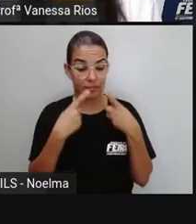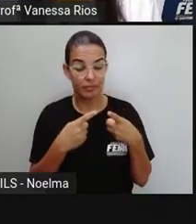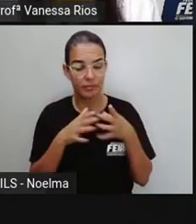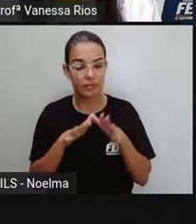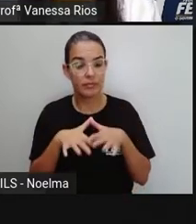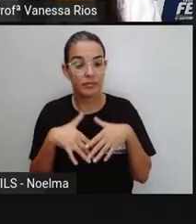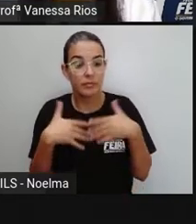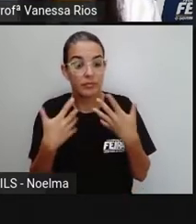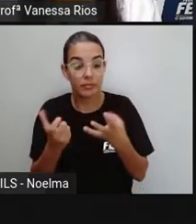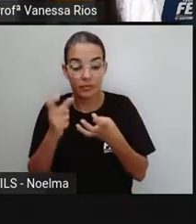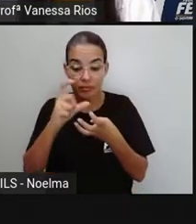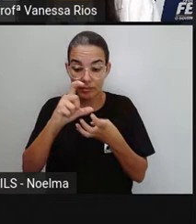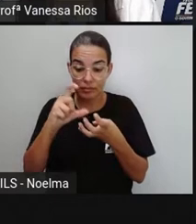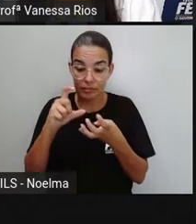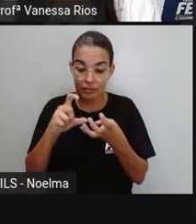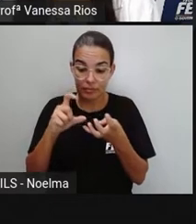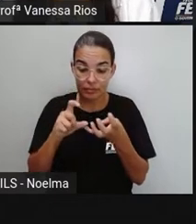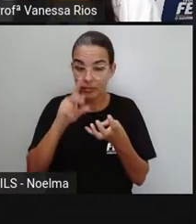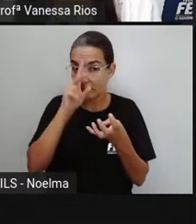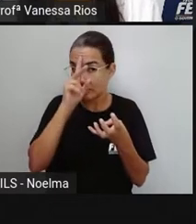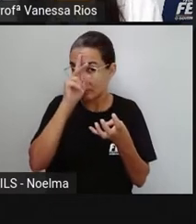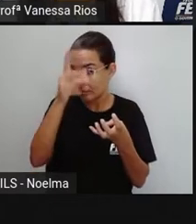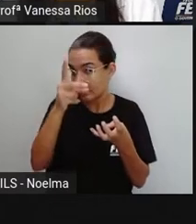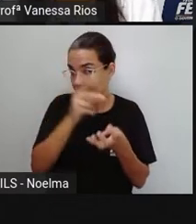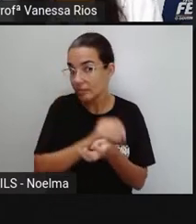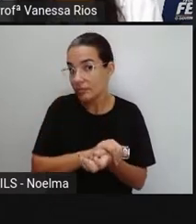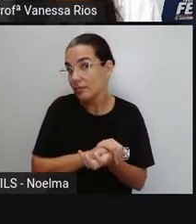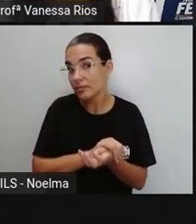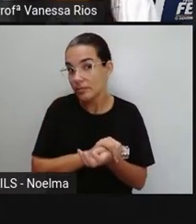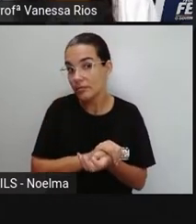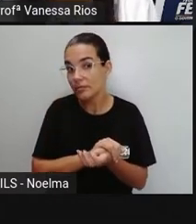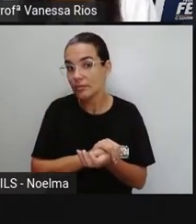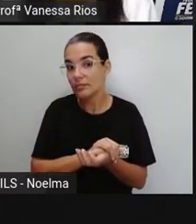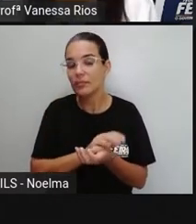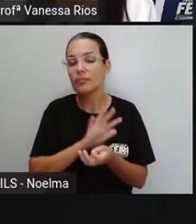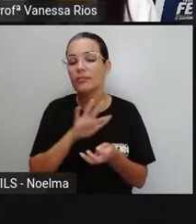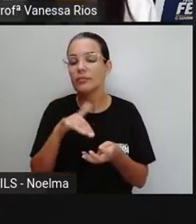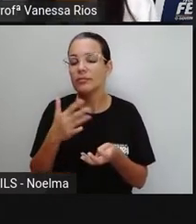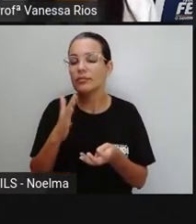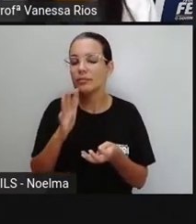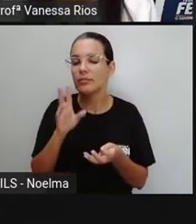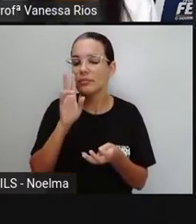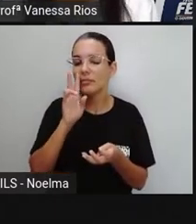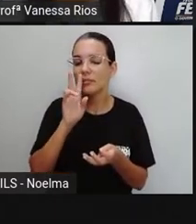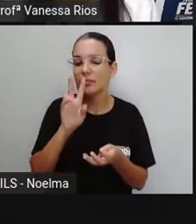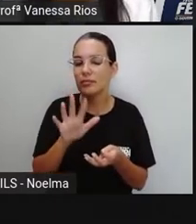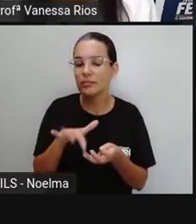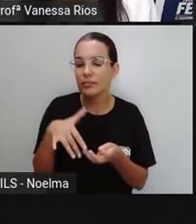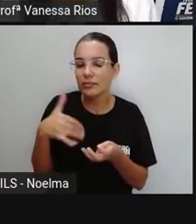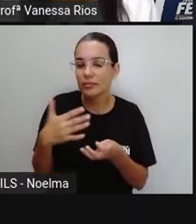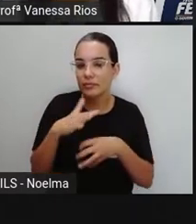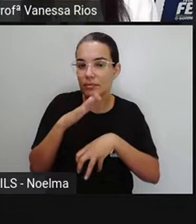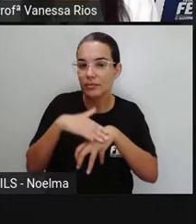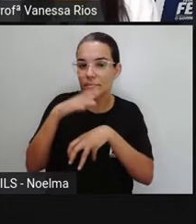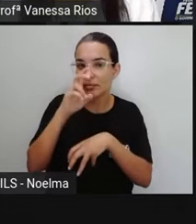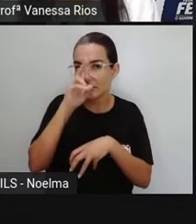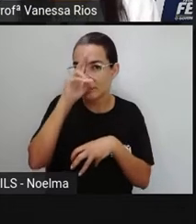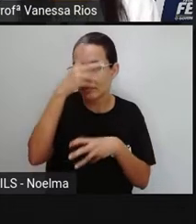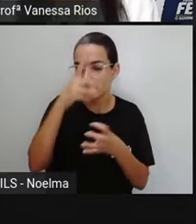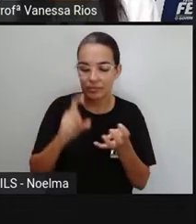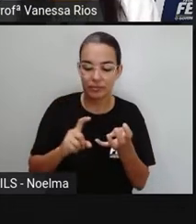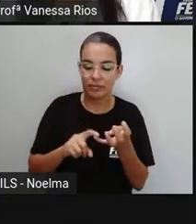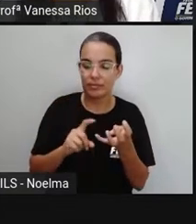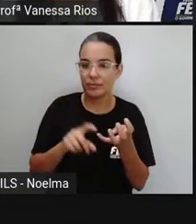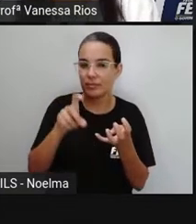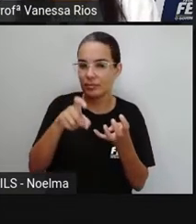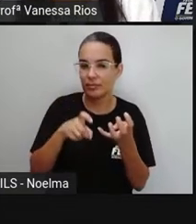falou aí a palavra abacaxi como se estivesse chamando alguém, a gente já conseguiu identificar essa sílaba tônica que